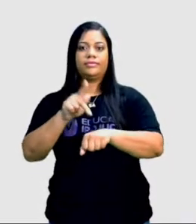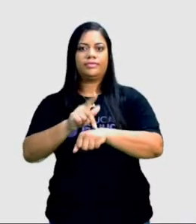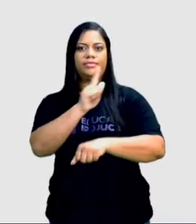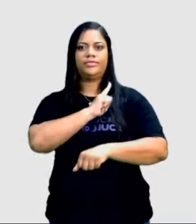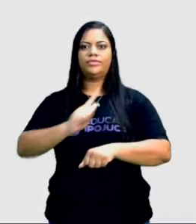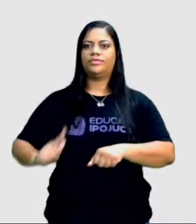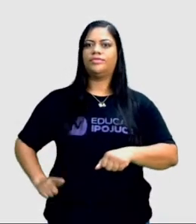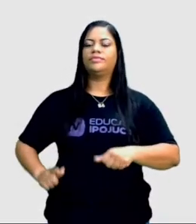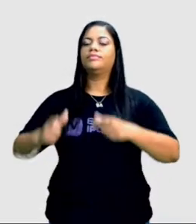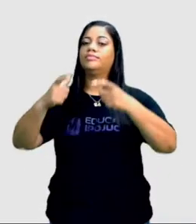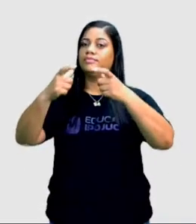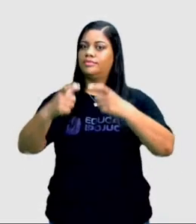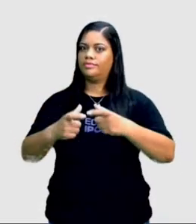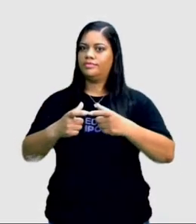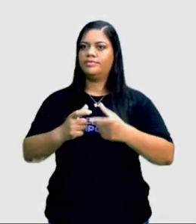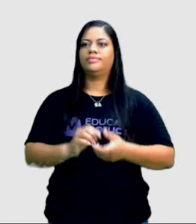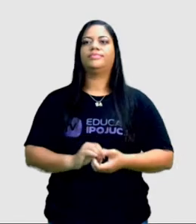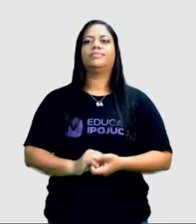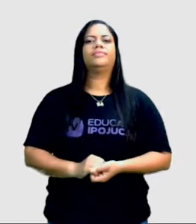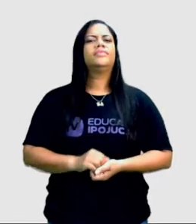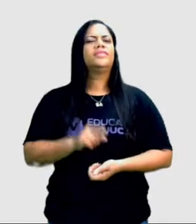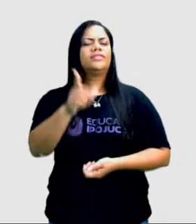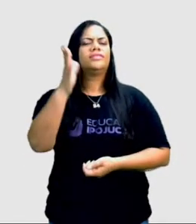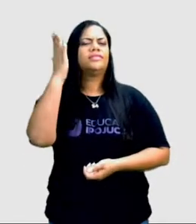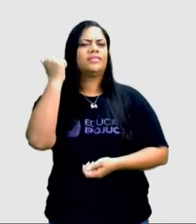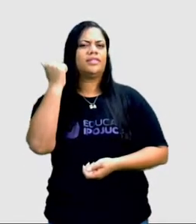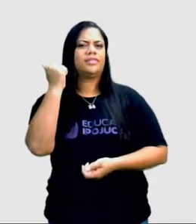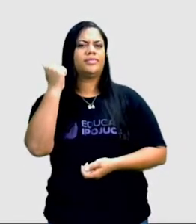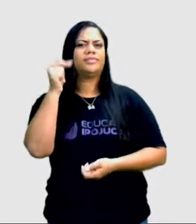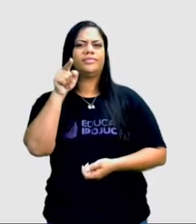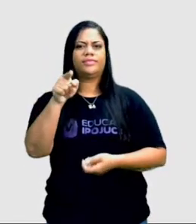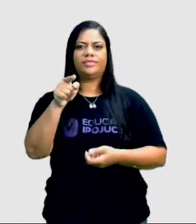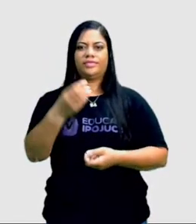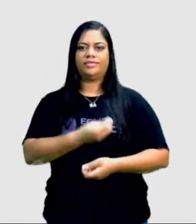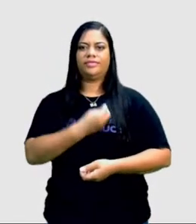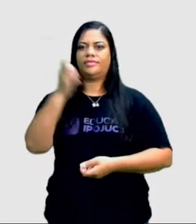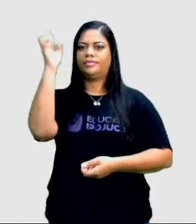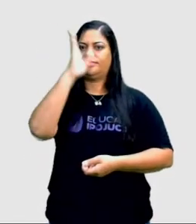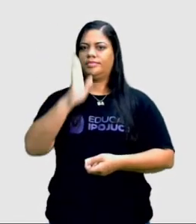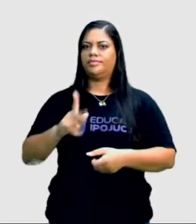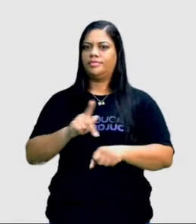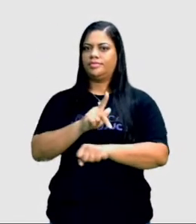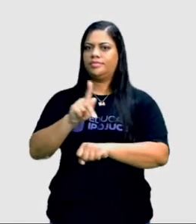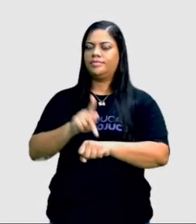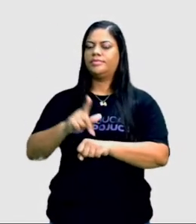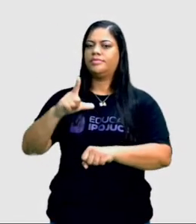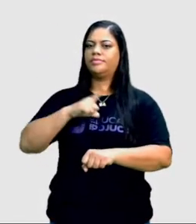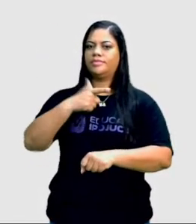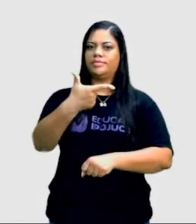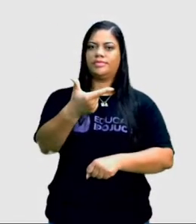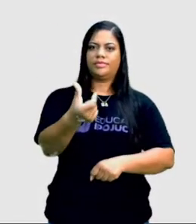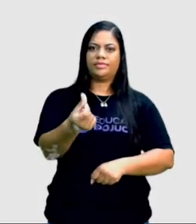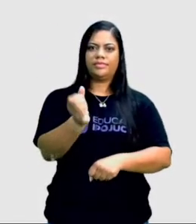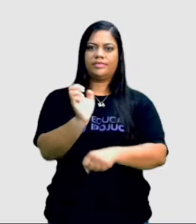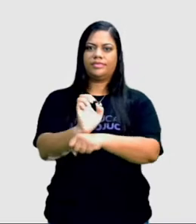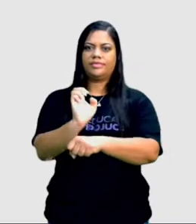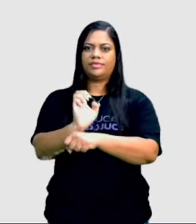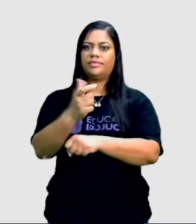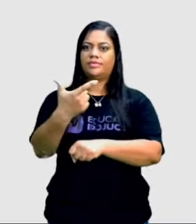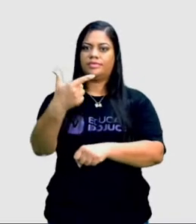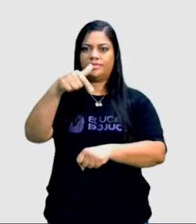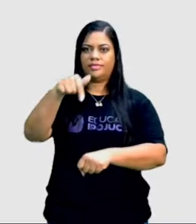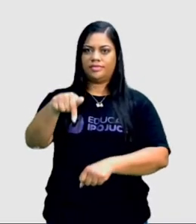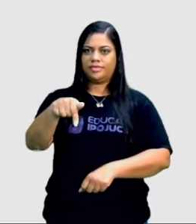local. Por exemplo, se você sabe que você mora no Brasil e o Brasil tem 26 estados, 27